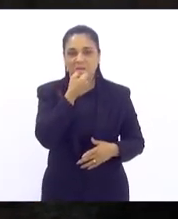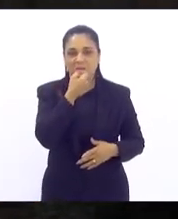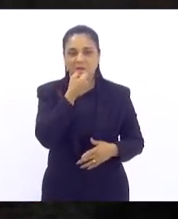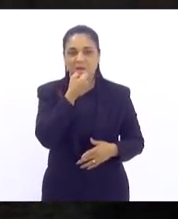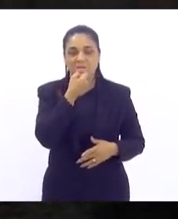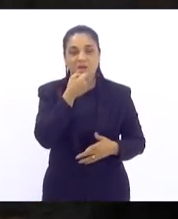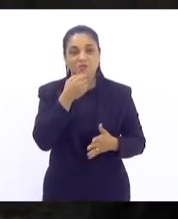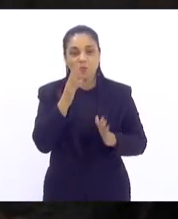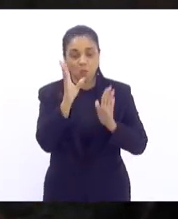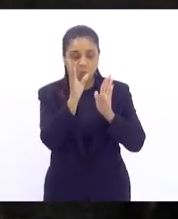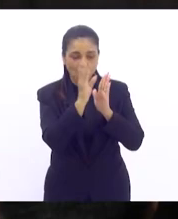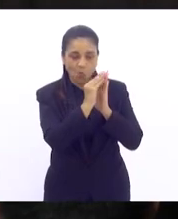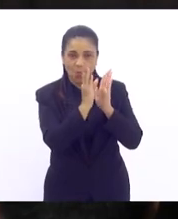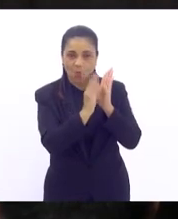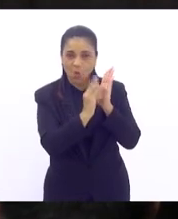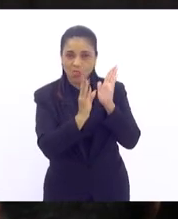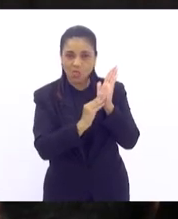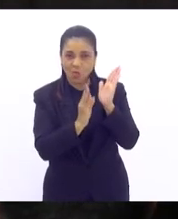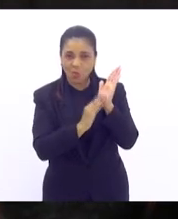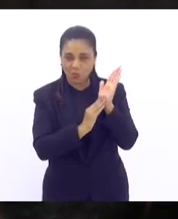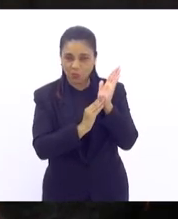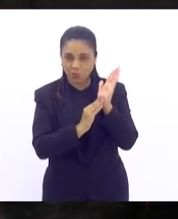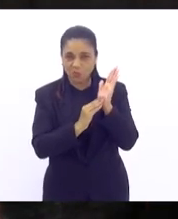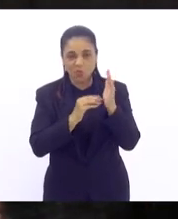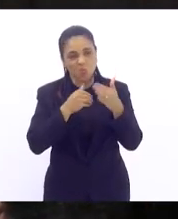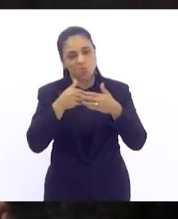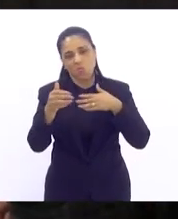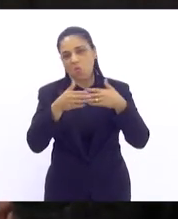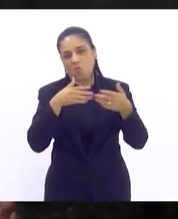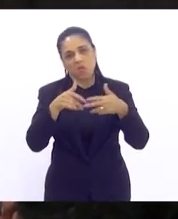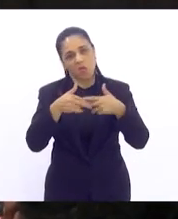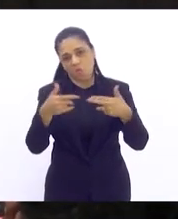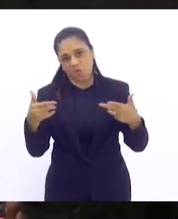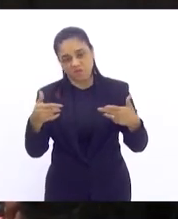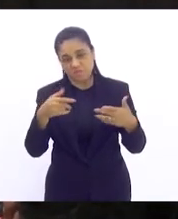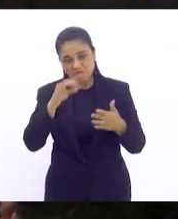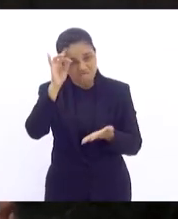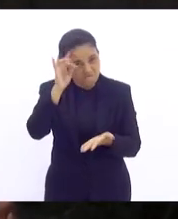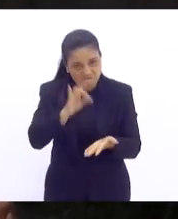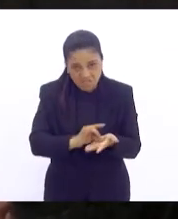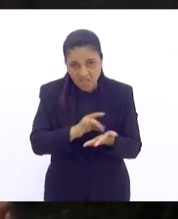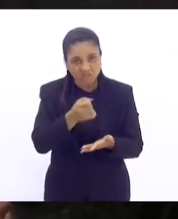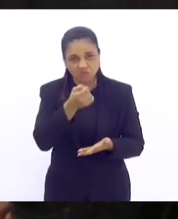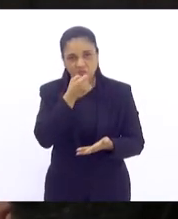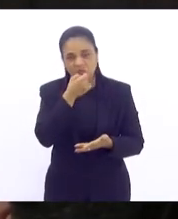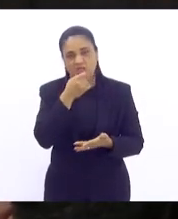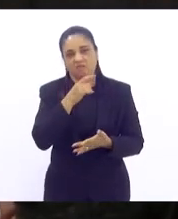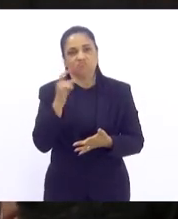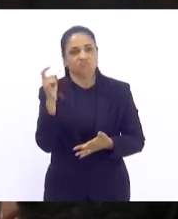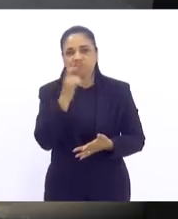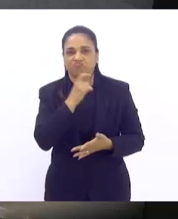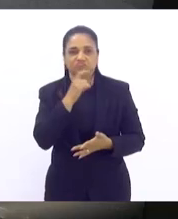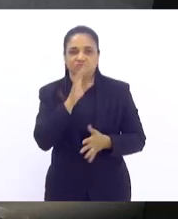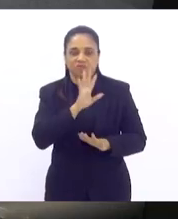aquilo pode ser qualquer coisa menos o verdadeiro jornalismo muito obrigado senhor presidente